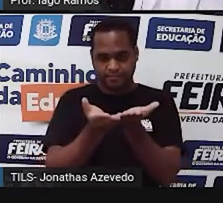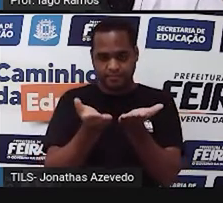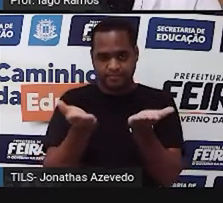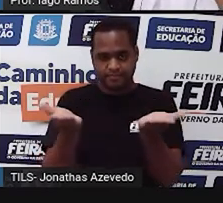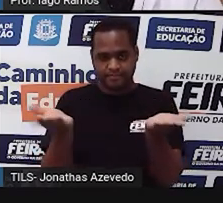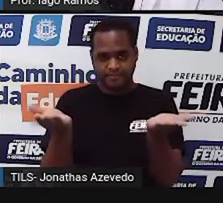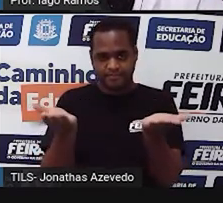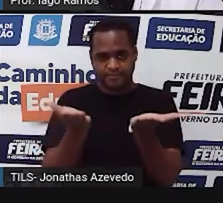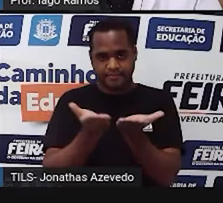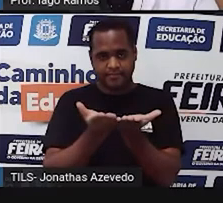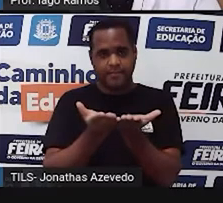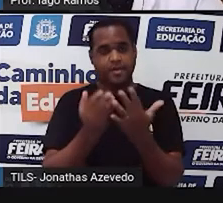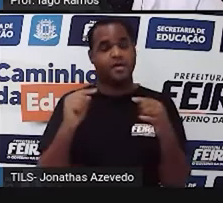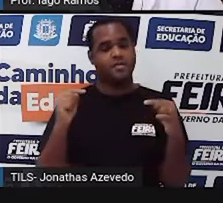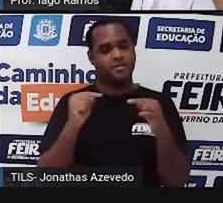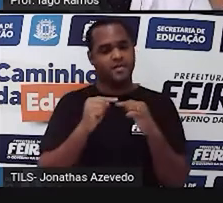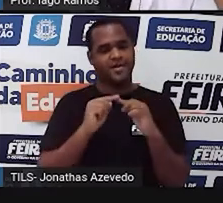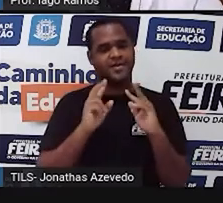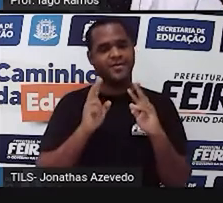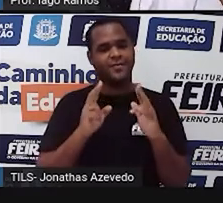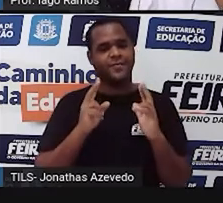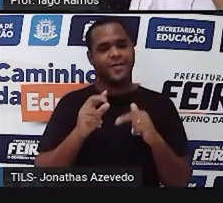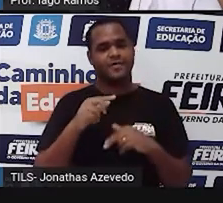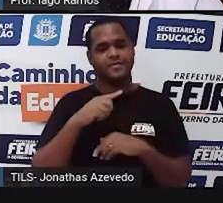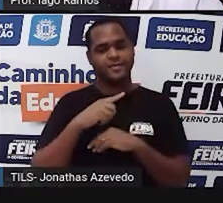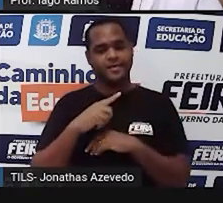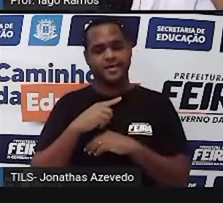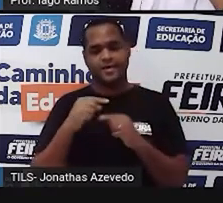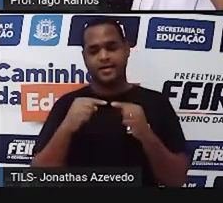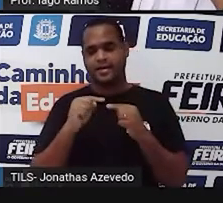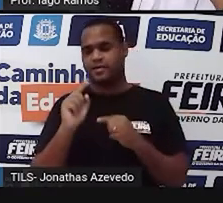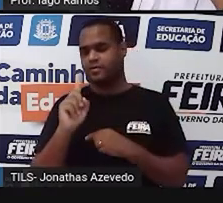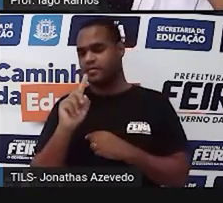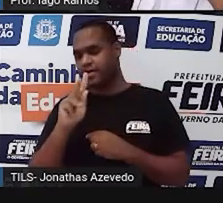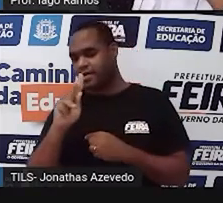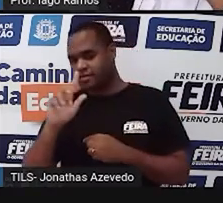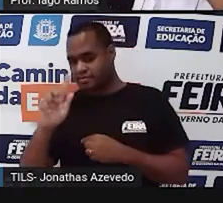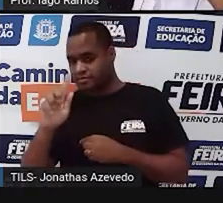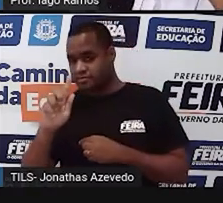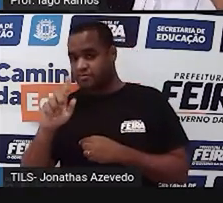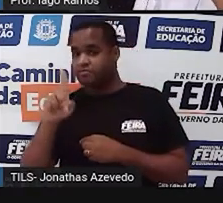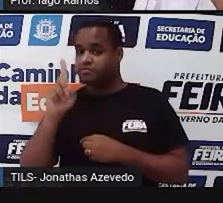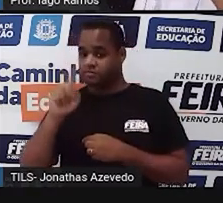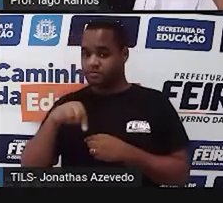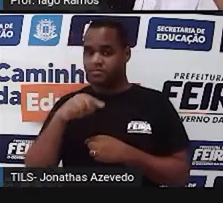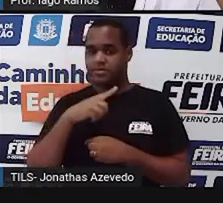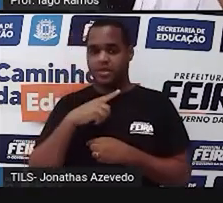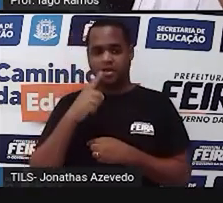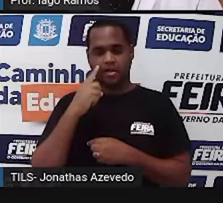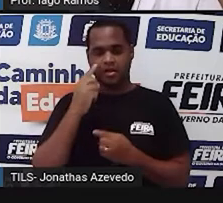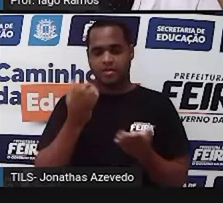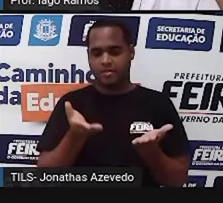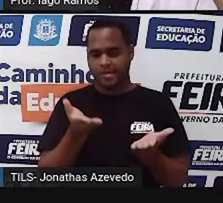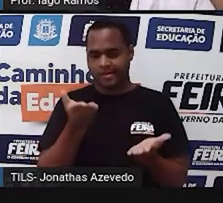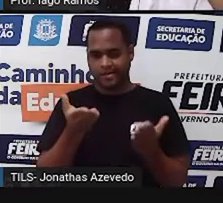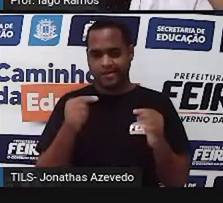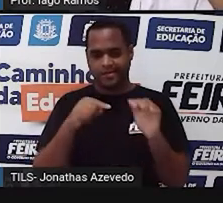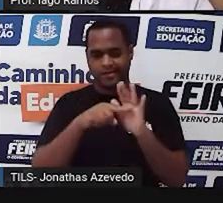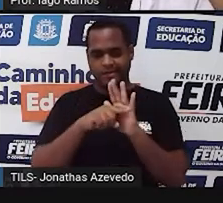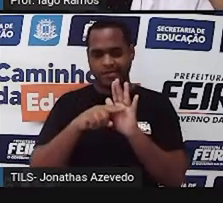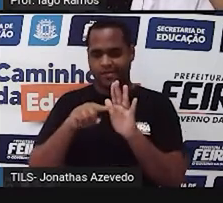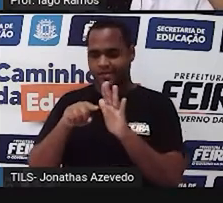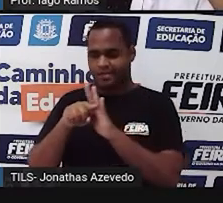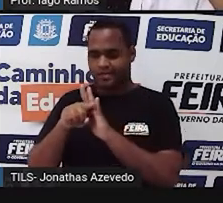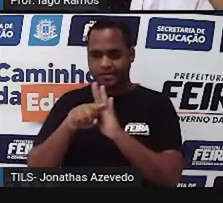com outro prato que tem o objeto de um quilo. Então essa balança analítica funciona